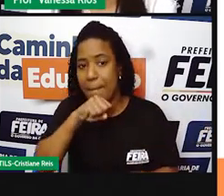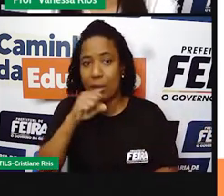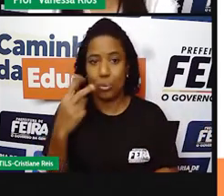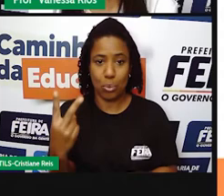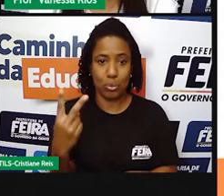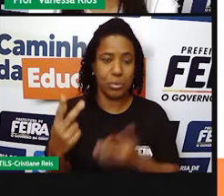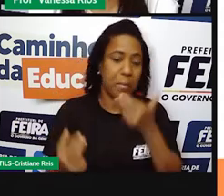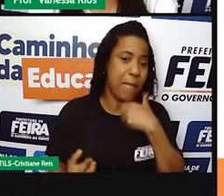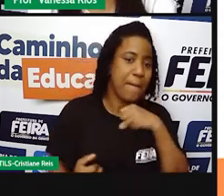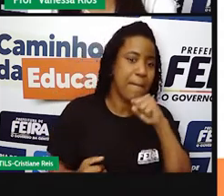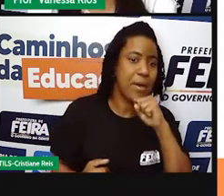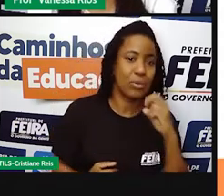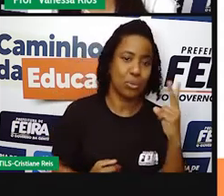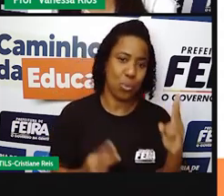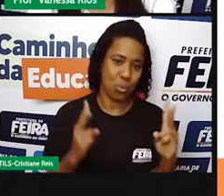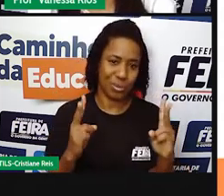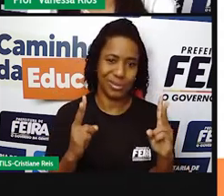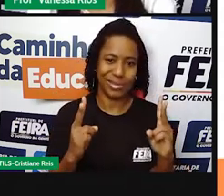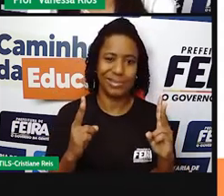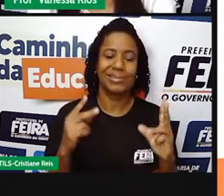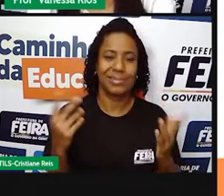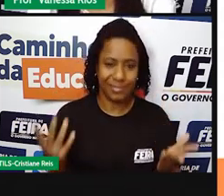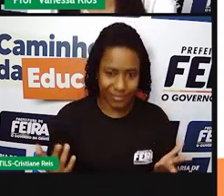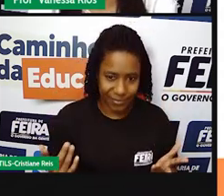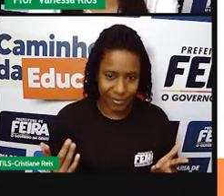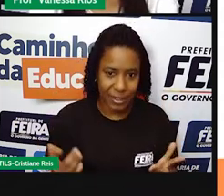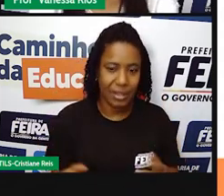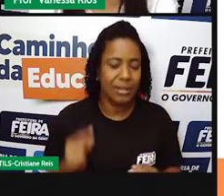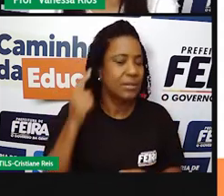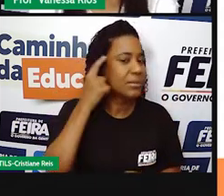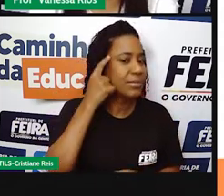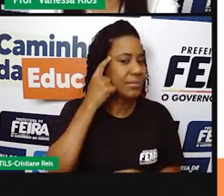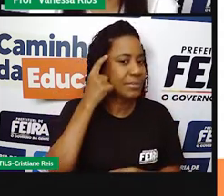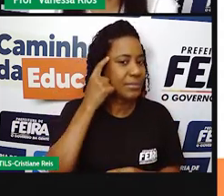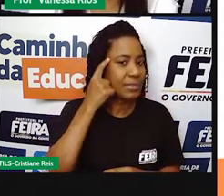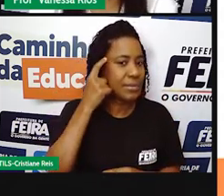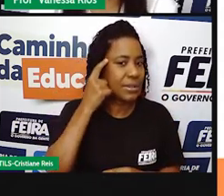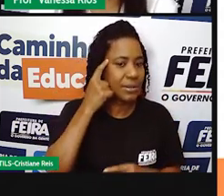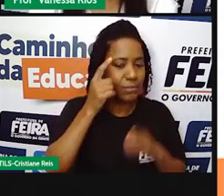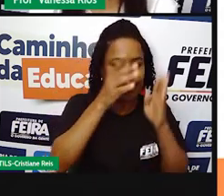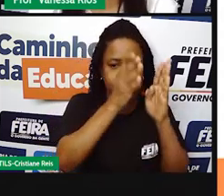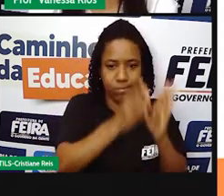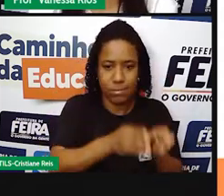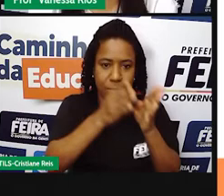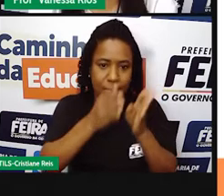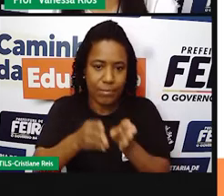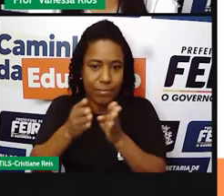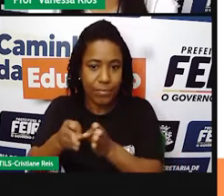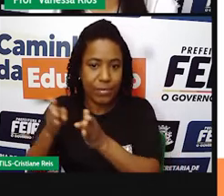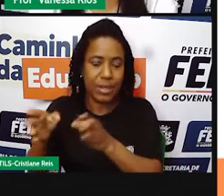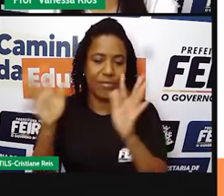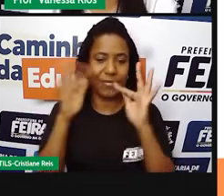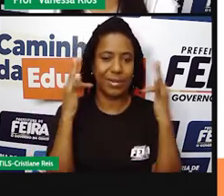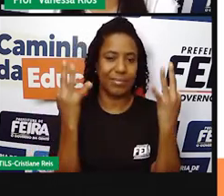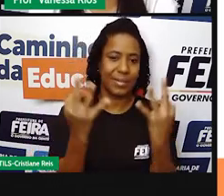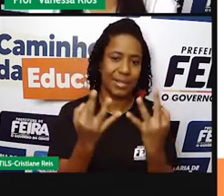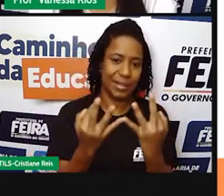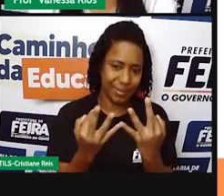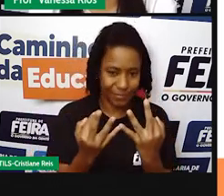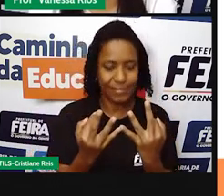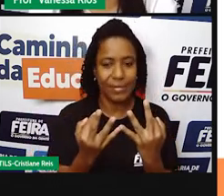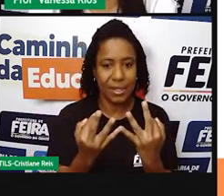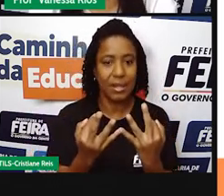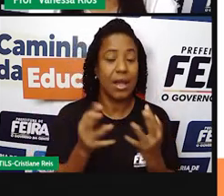o mais importante em a gente pensar nessas formas de organização familiar é lembrar que a família deve ser